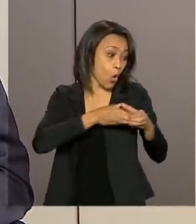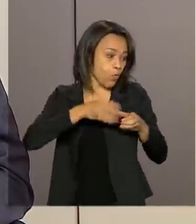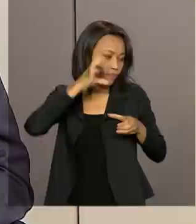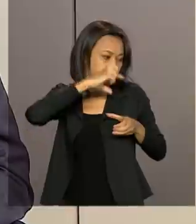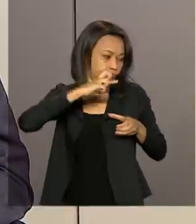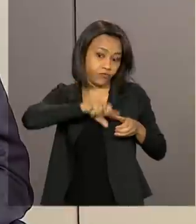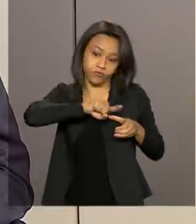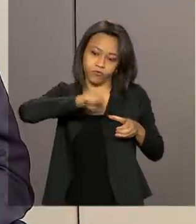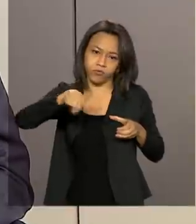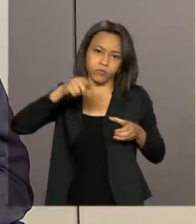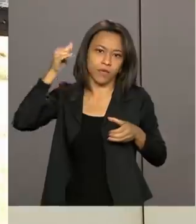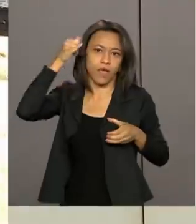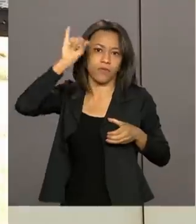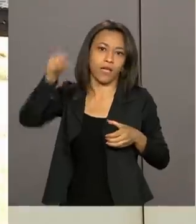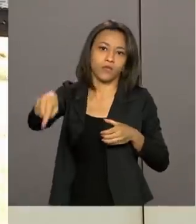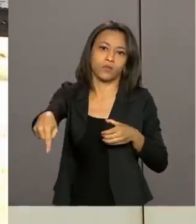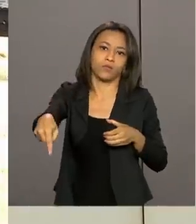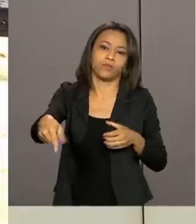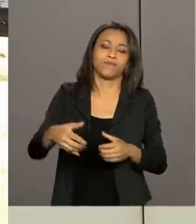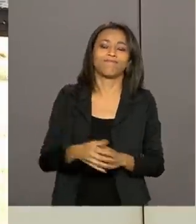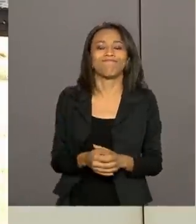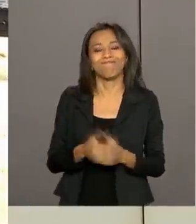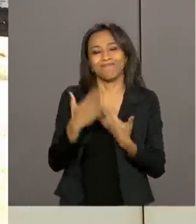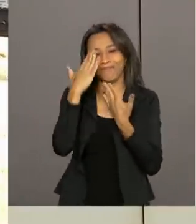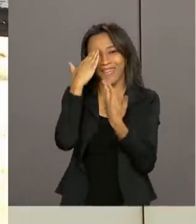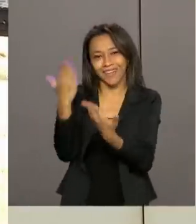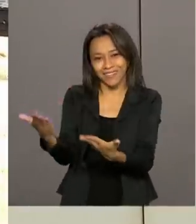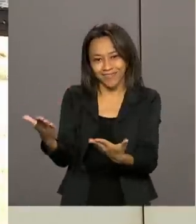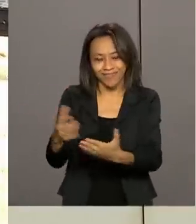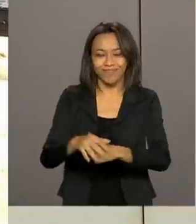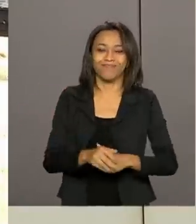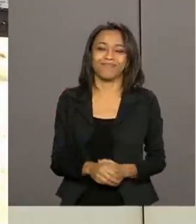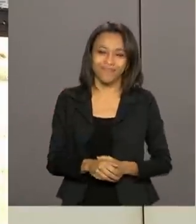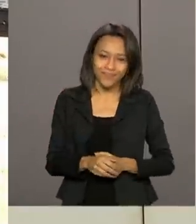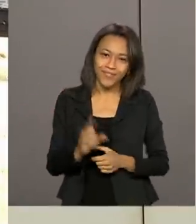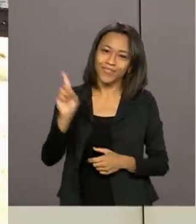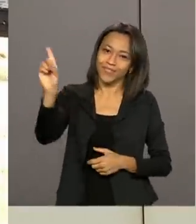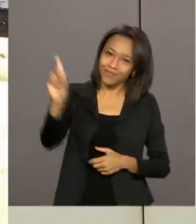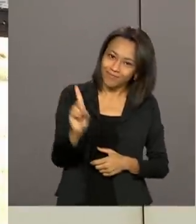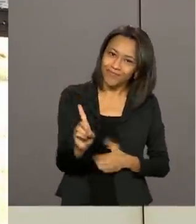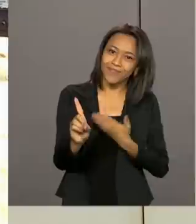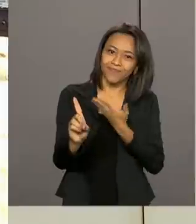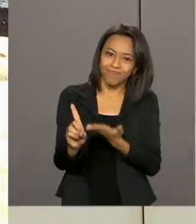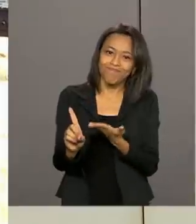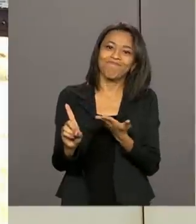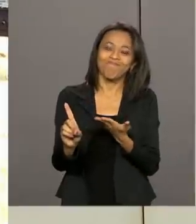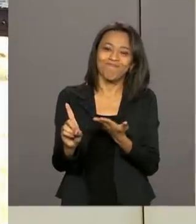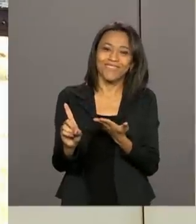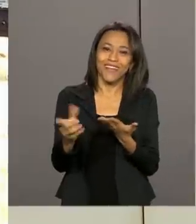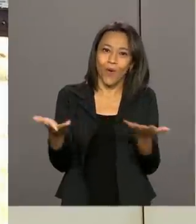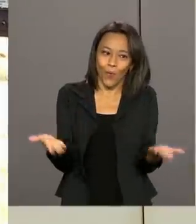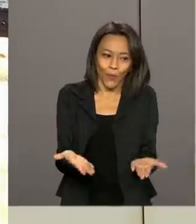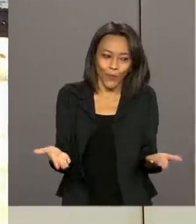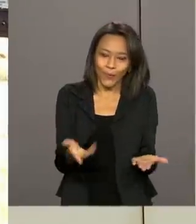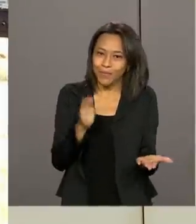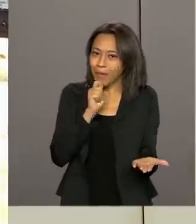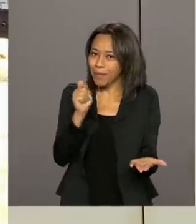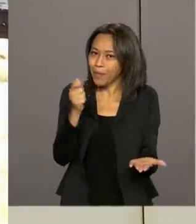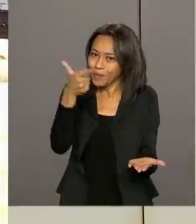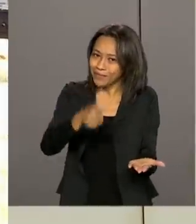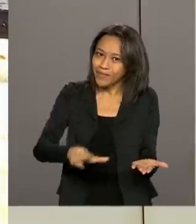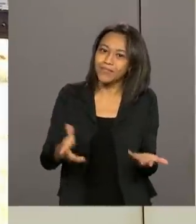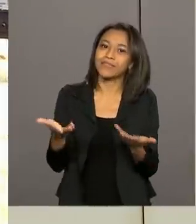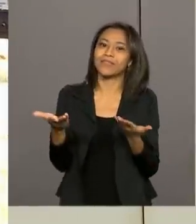irem a campo e impedir que ocorra. Vice-presidente, muito obrigado por você, pelo senhor, ter nos recebido aqui, novamente,